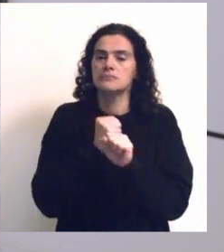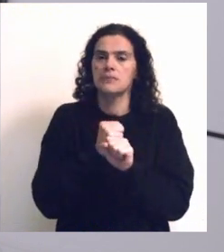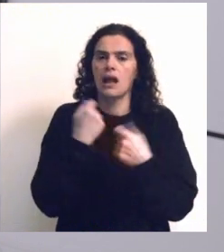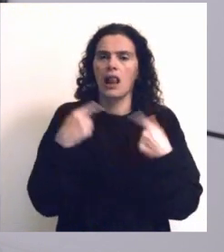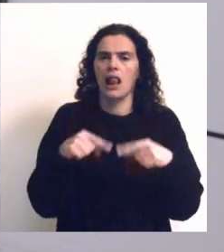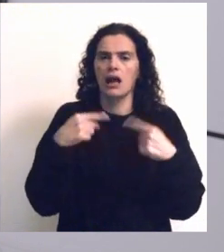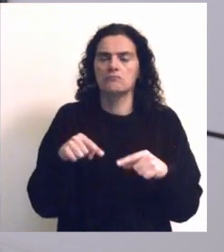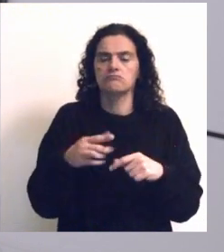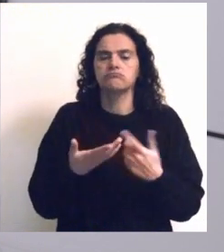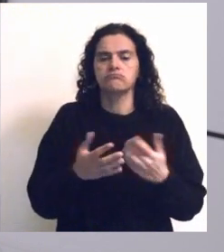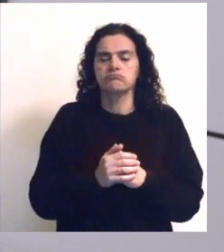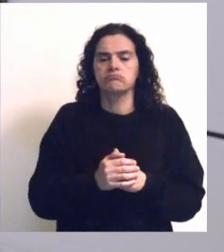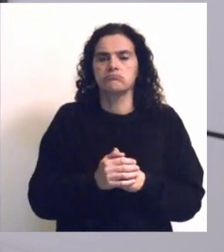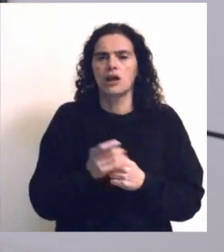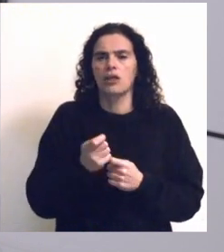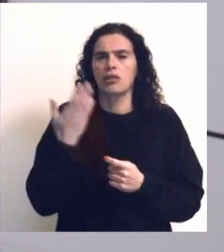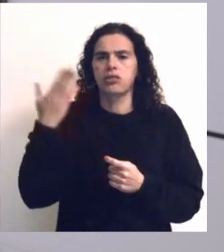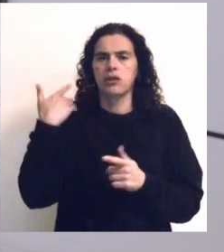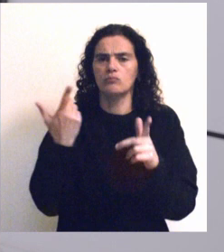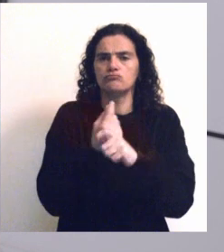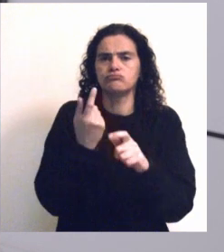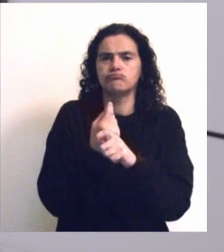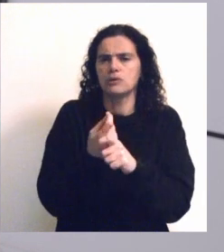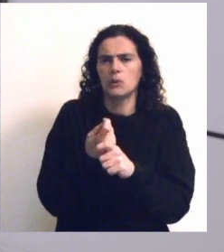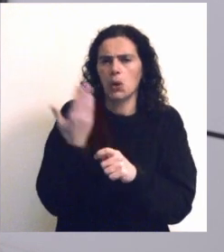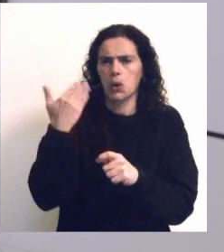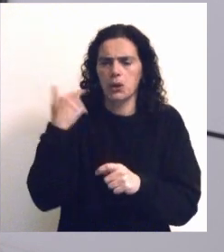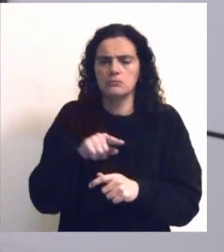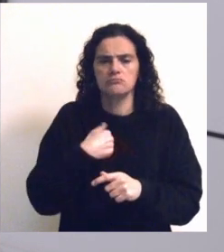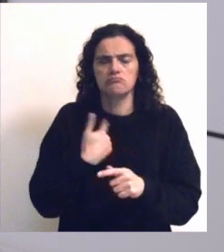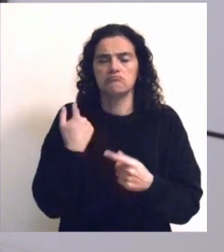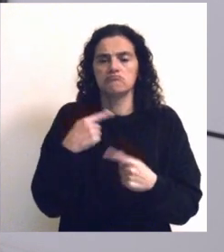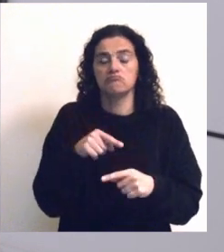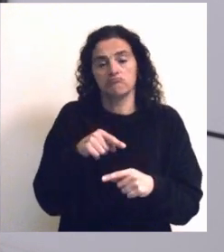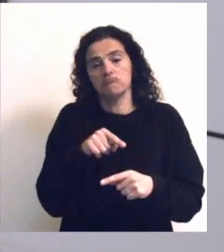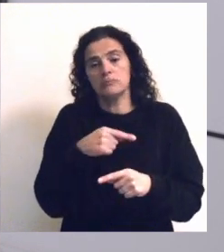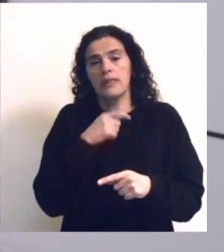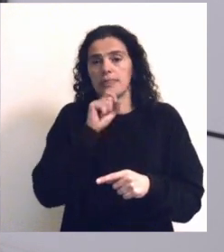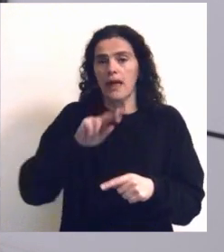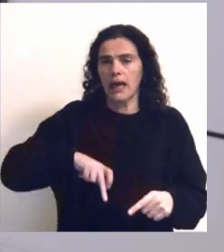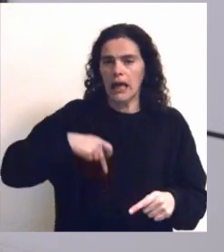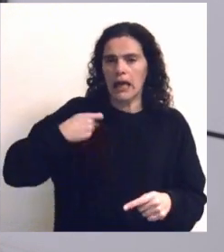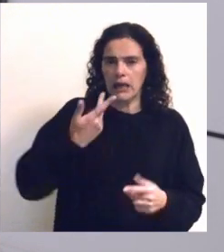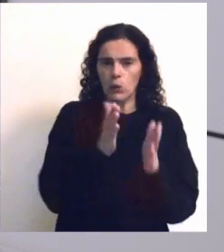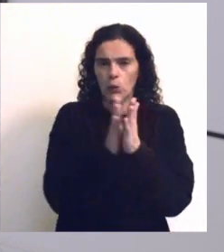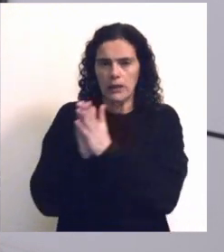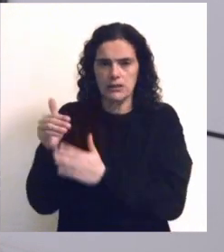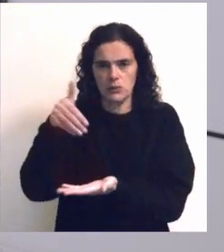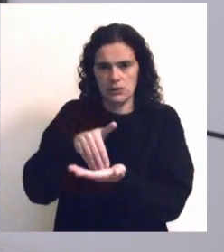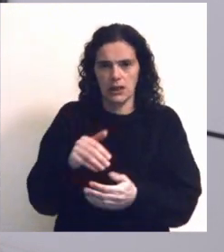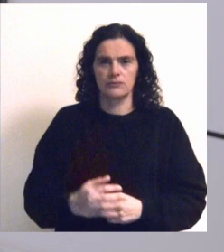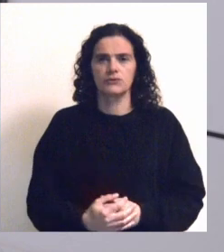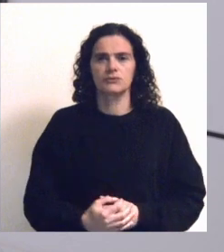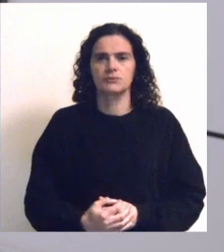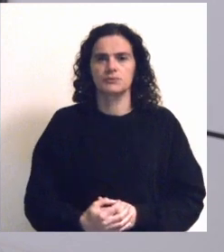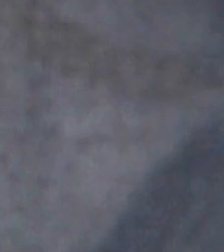obras que têm sido recentemente adquiridas e que têm vindo a enriquecer a